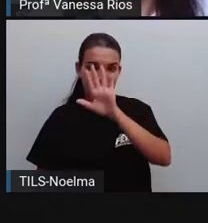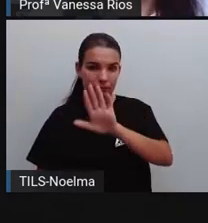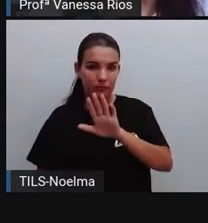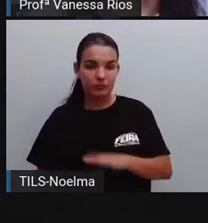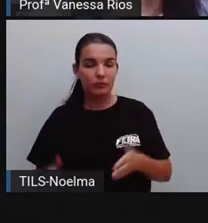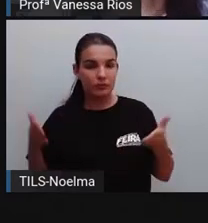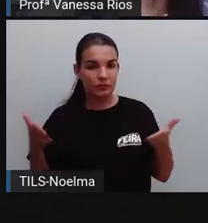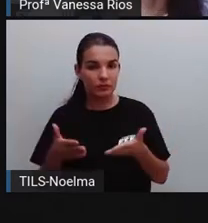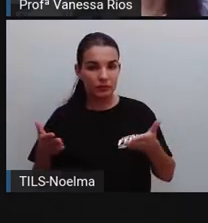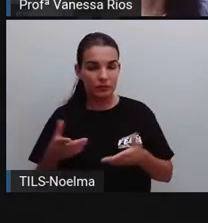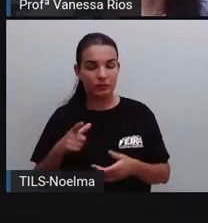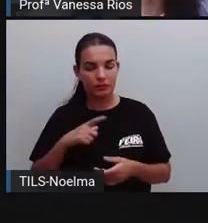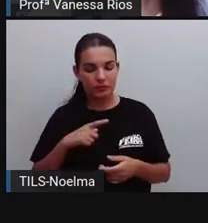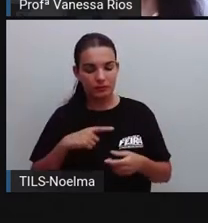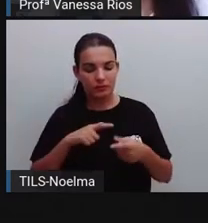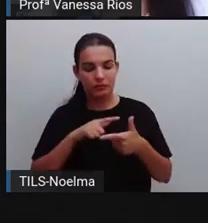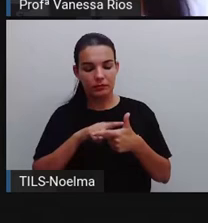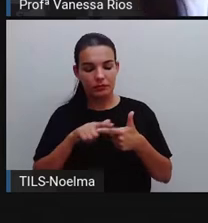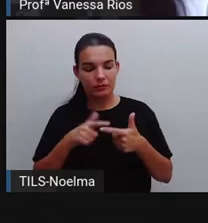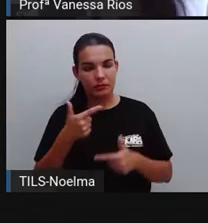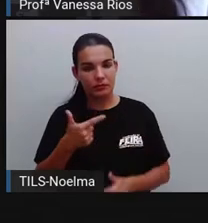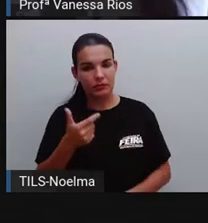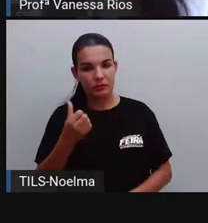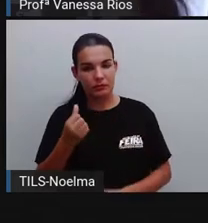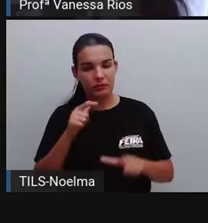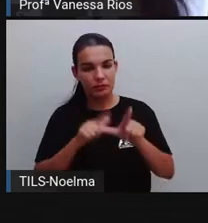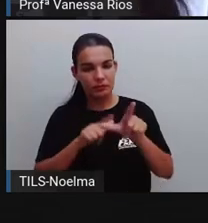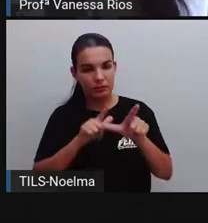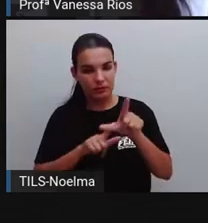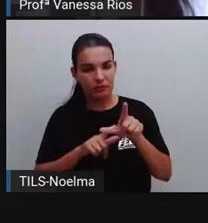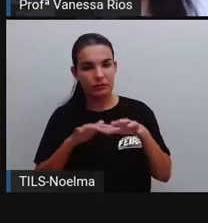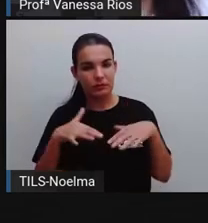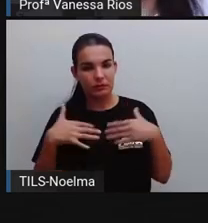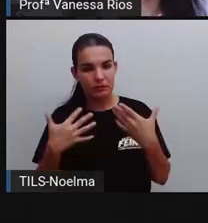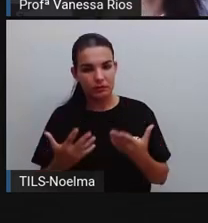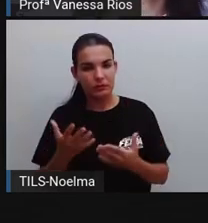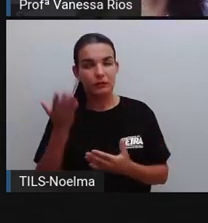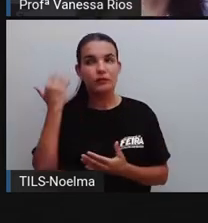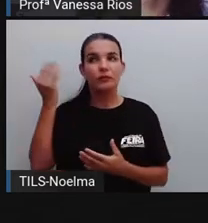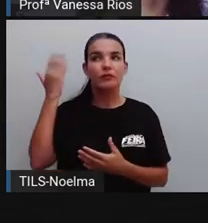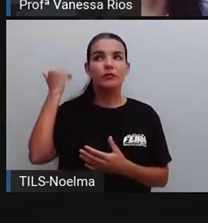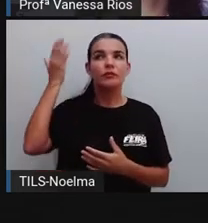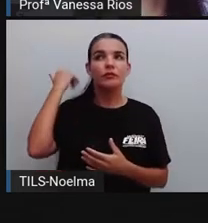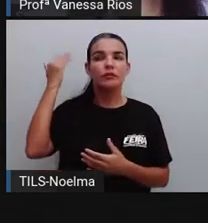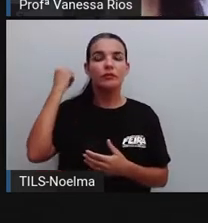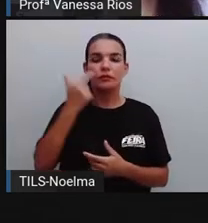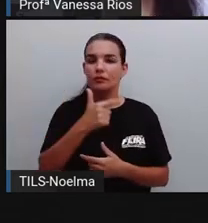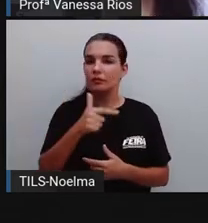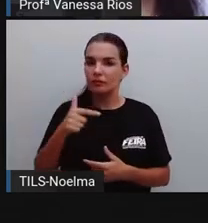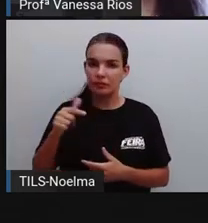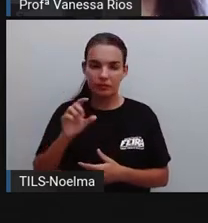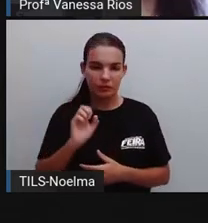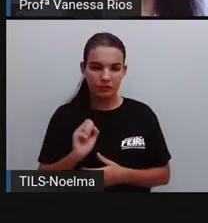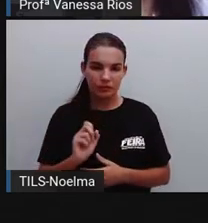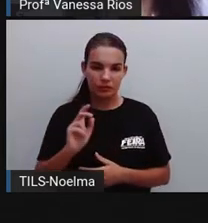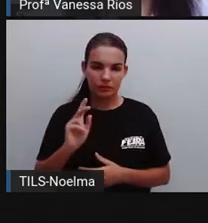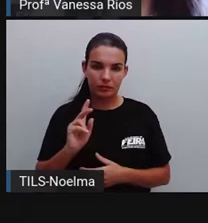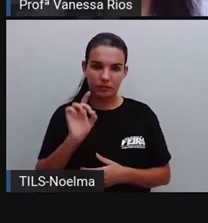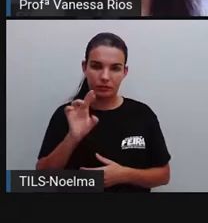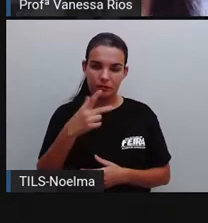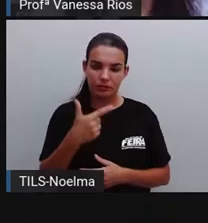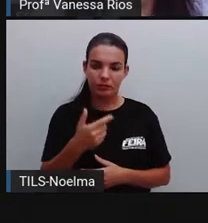atualmente o alfabeto possui 26 letras, né? Mas aí há anos atrás, esse alfabeto tinha apenas